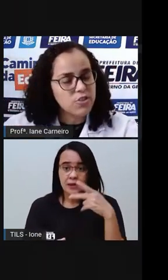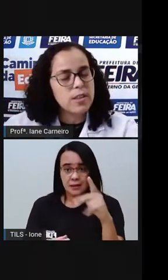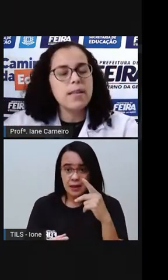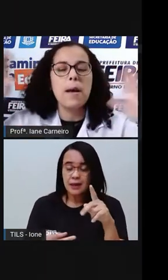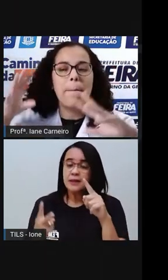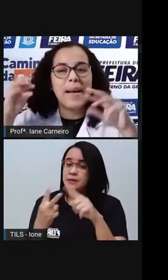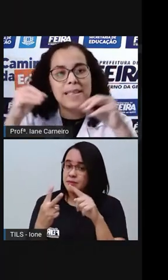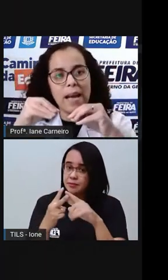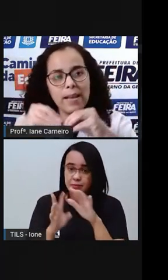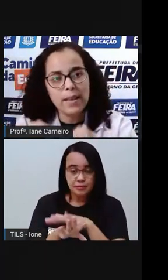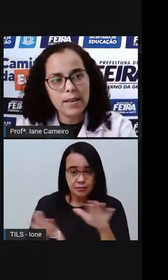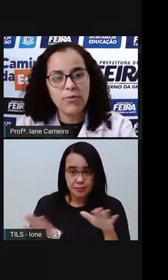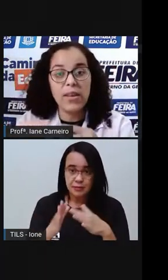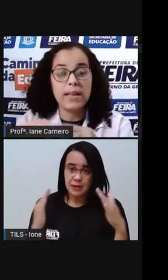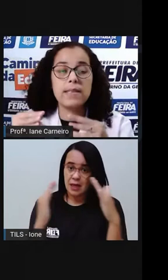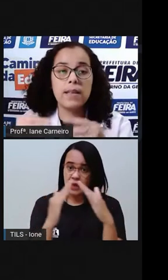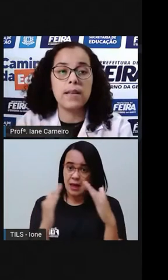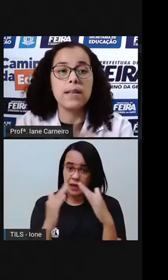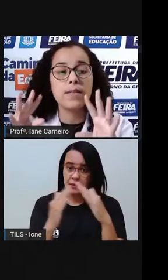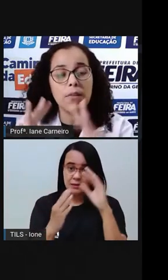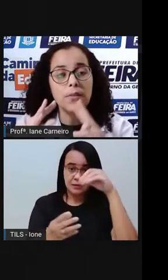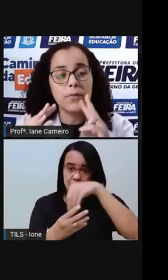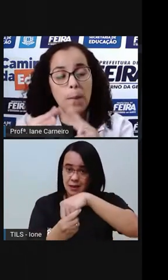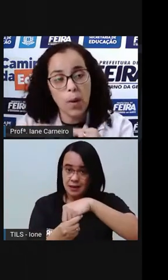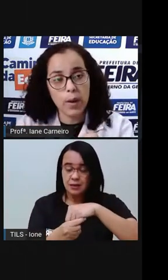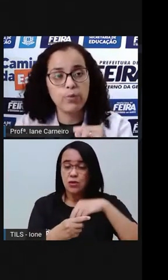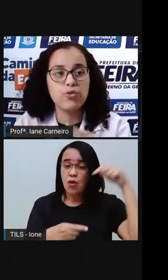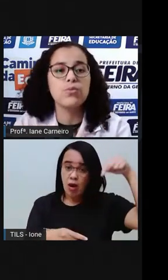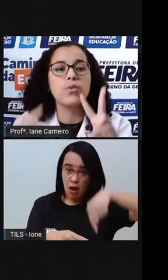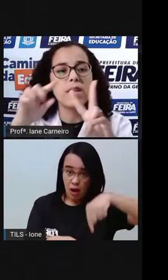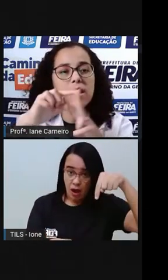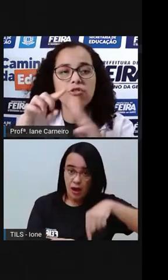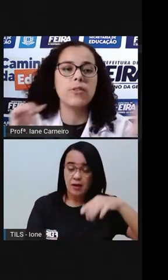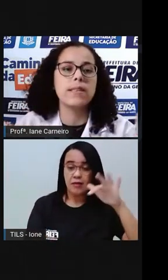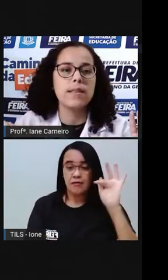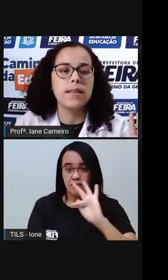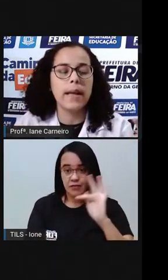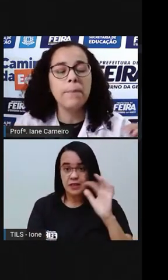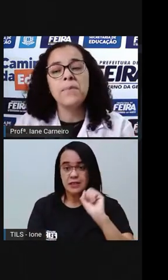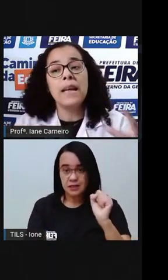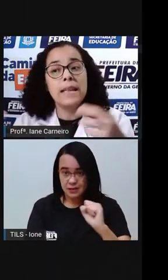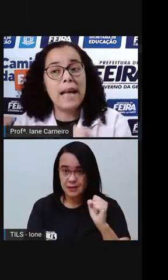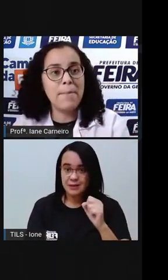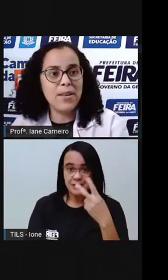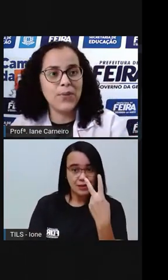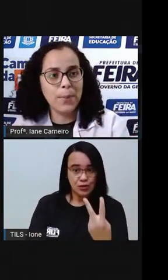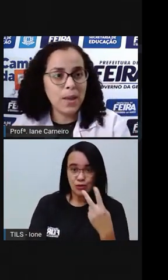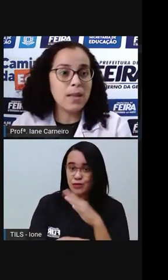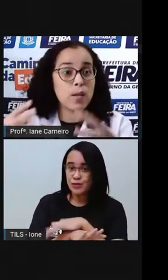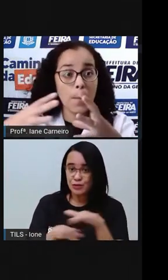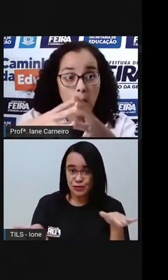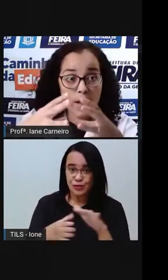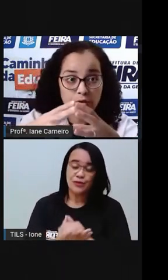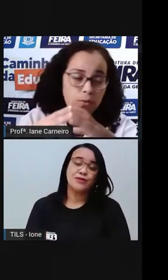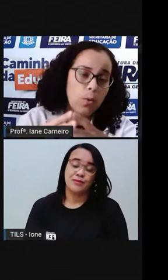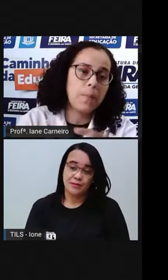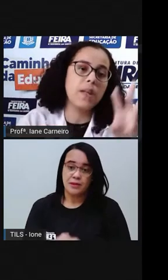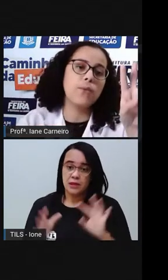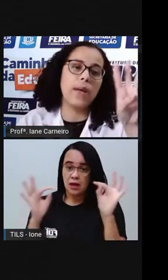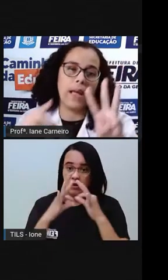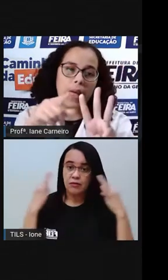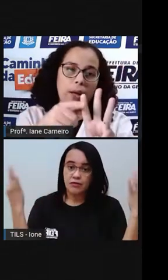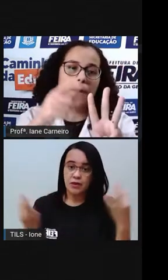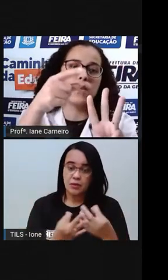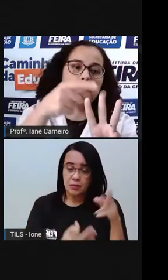parentes, mas aqui em Feira de Santana, só moram juntos eles dois, né? Na minha família, só mora junto